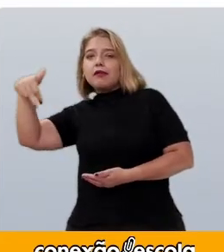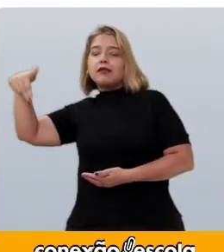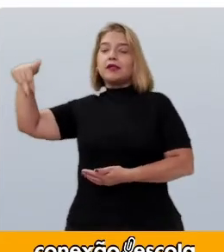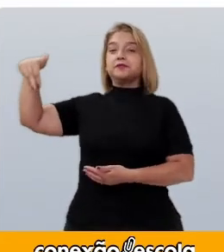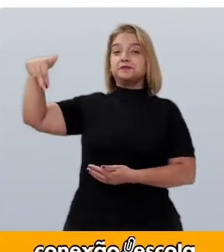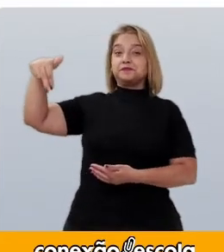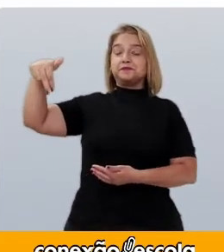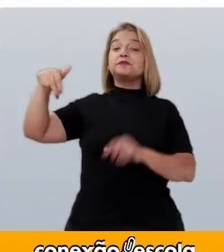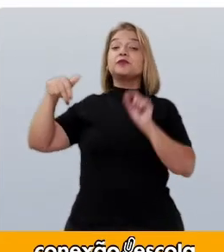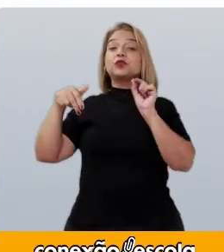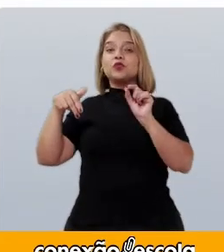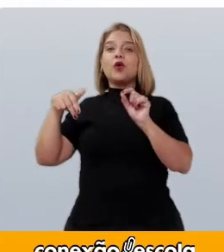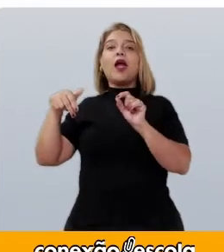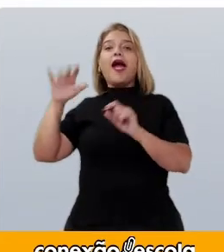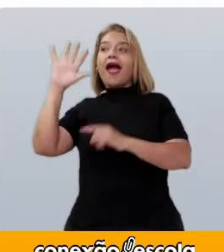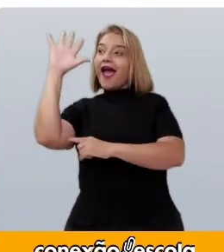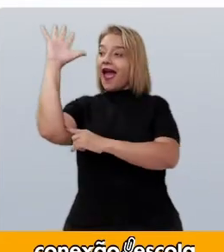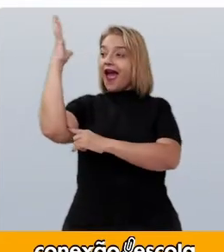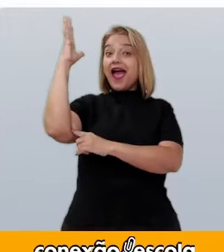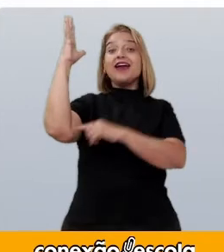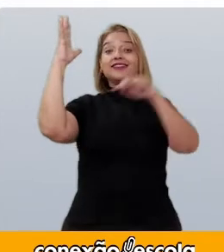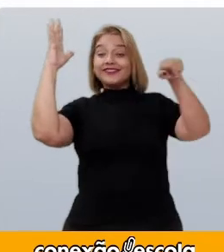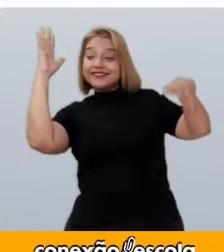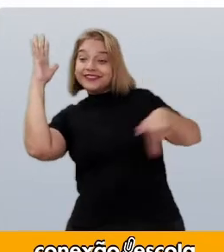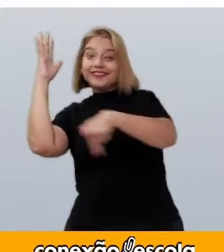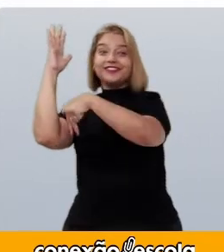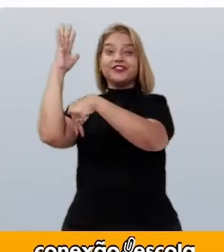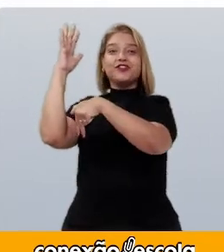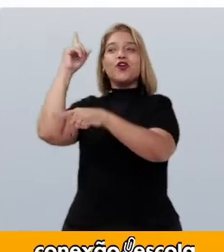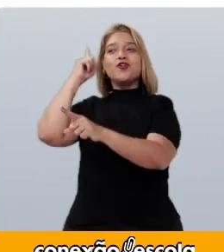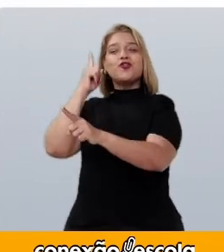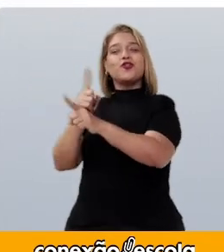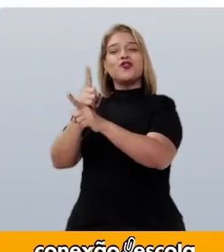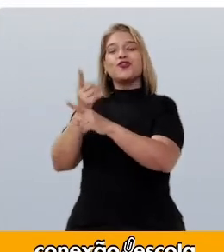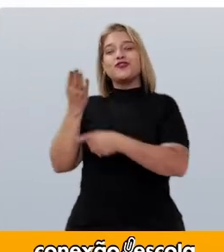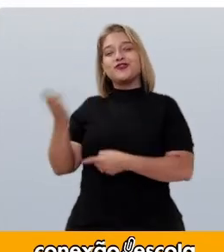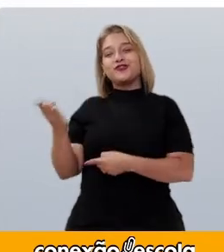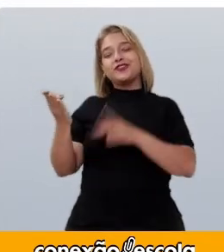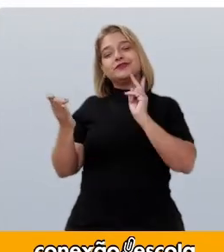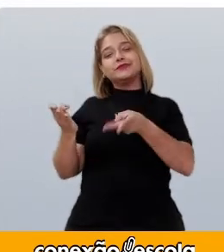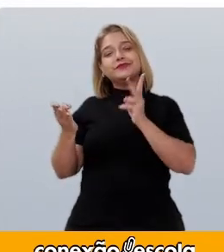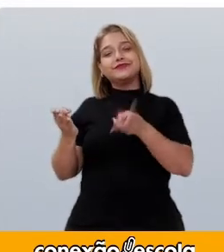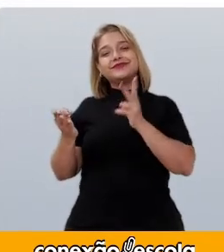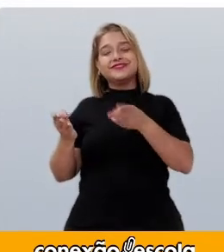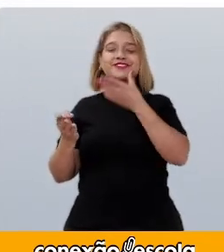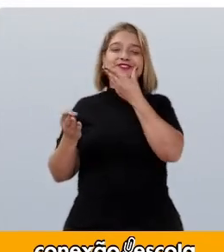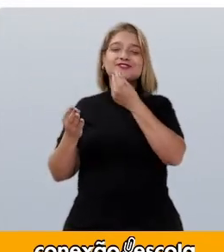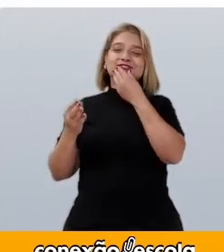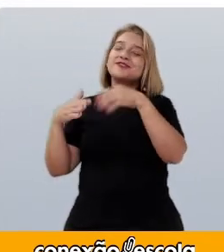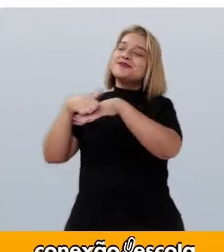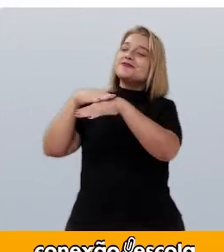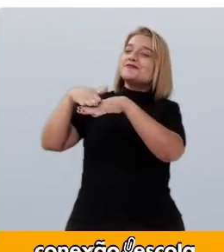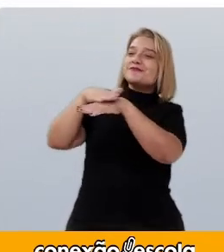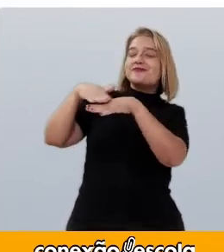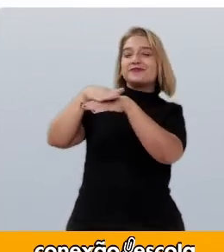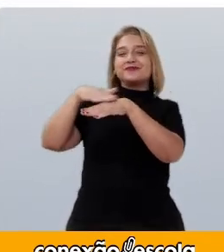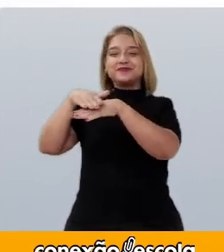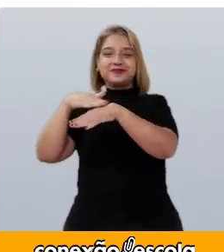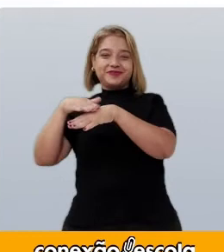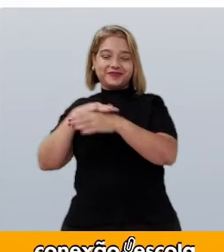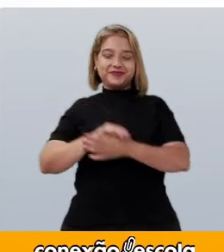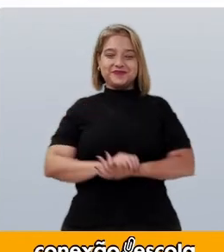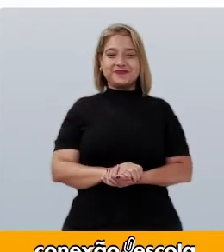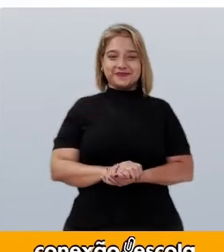quintal e foi diretinha à árvore onde ela costumava ir conversar com seu